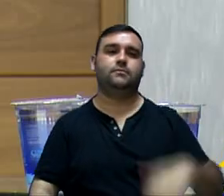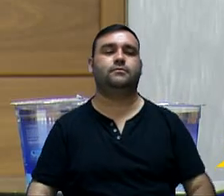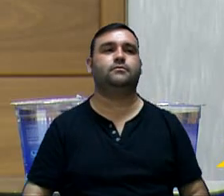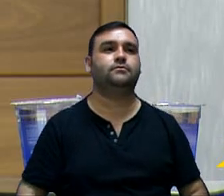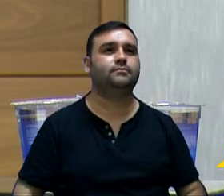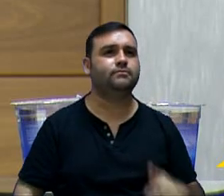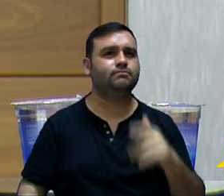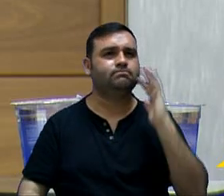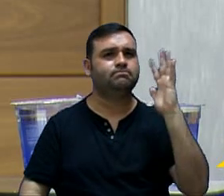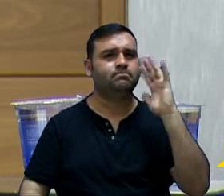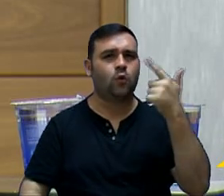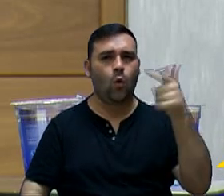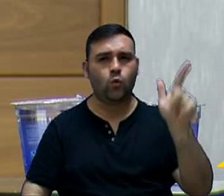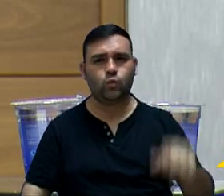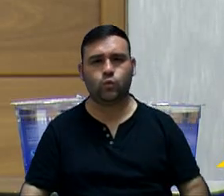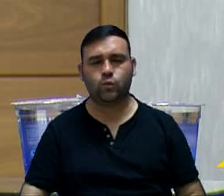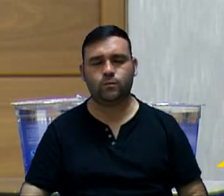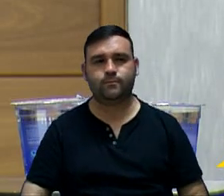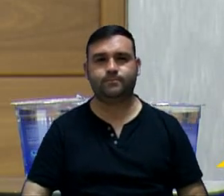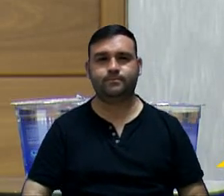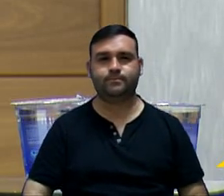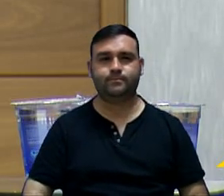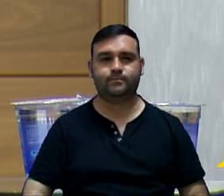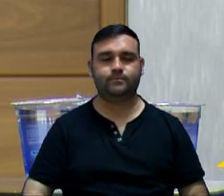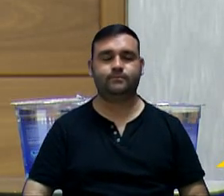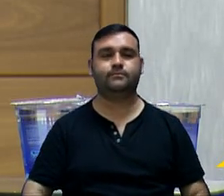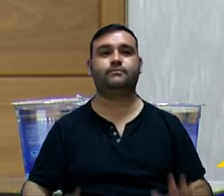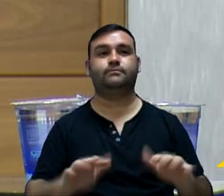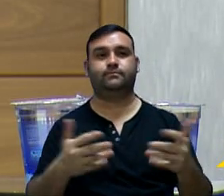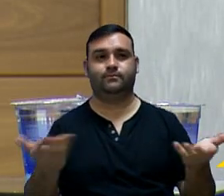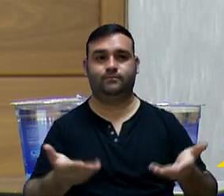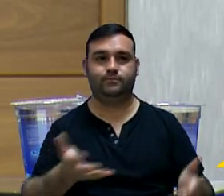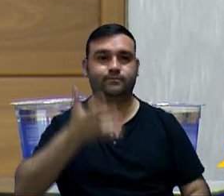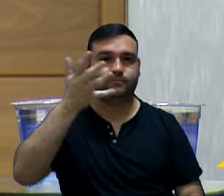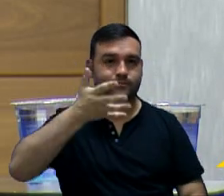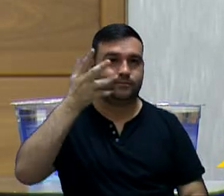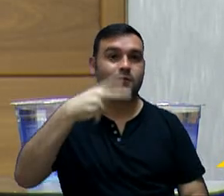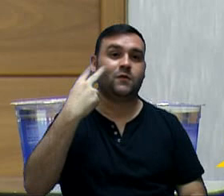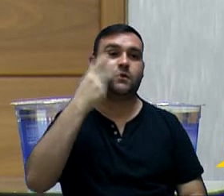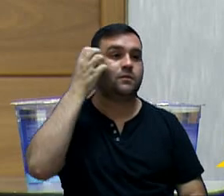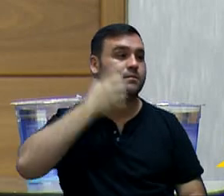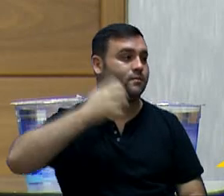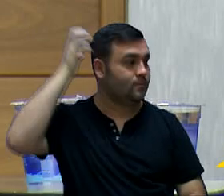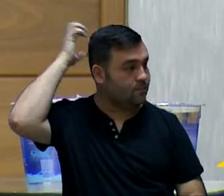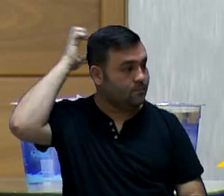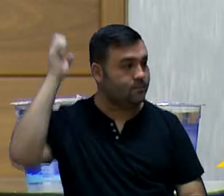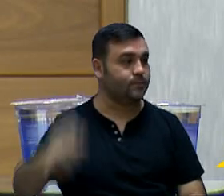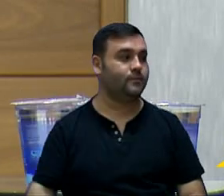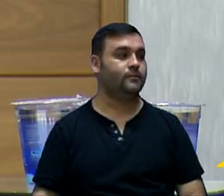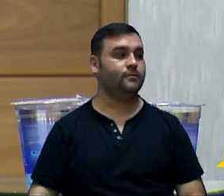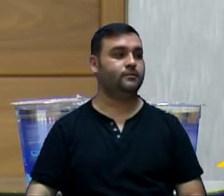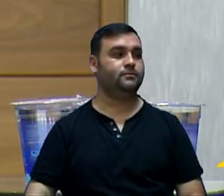Mais alguma consideração? Então, passa-se a palavra para o vereador Pérex Herschels.